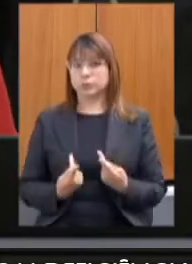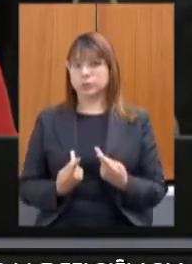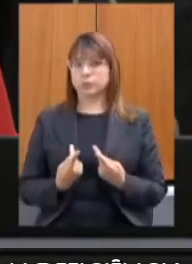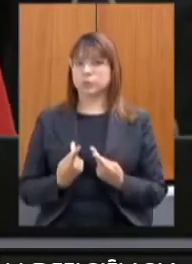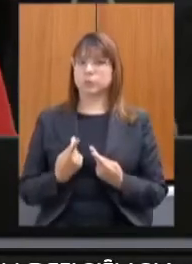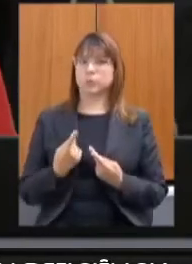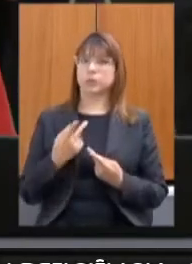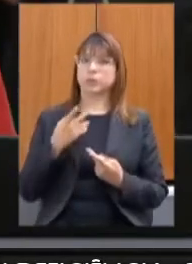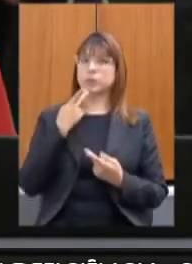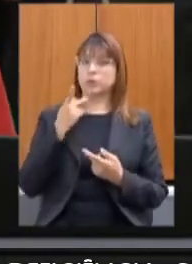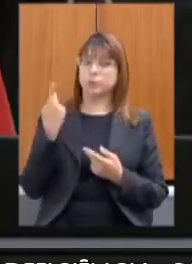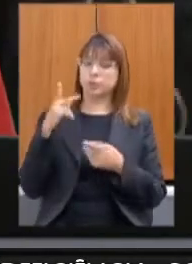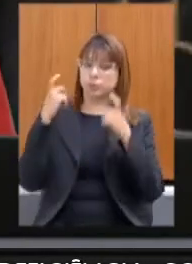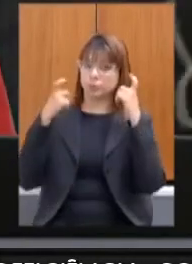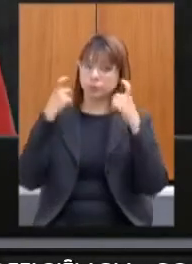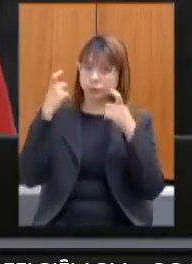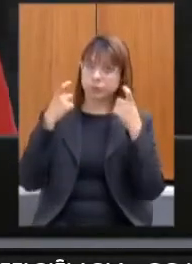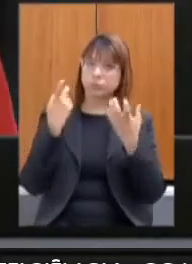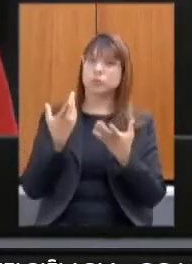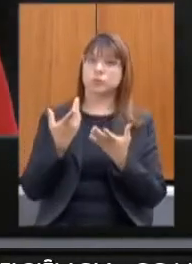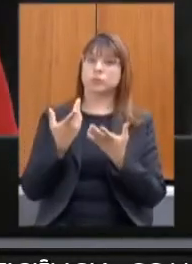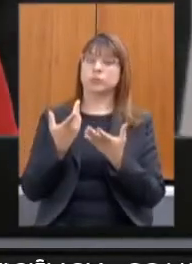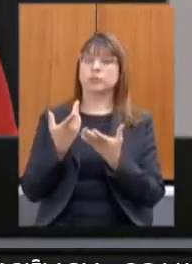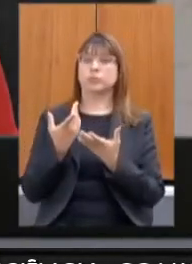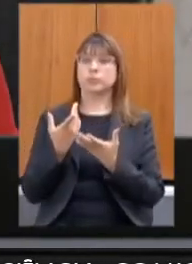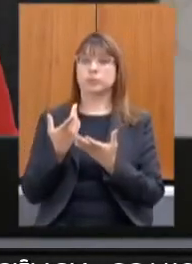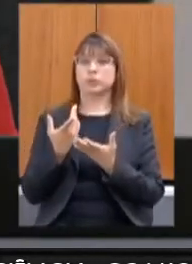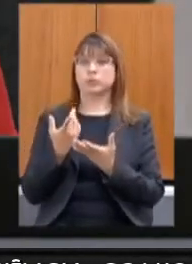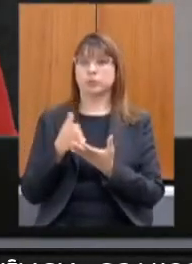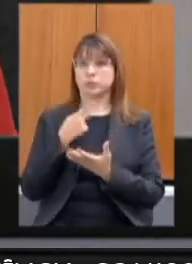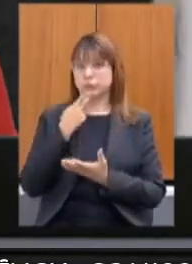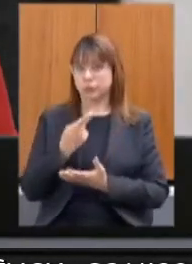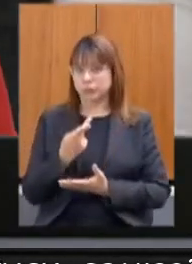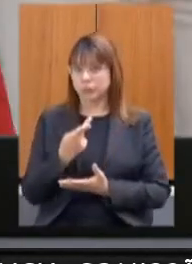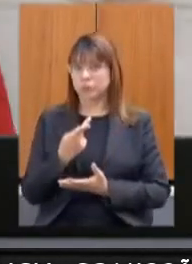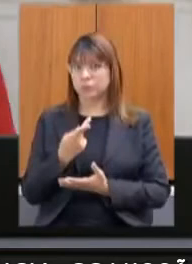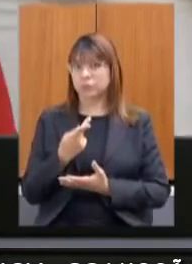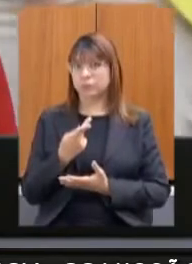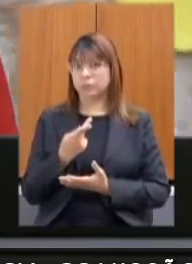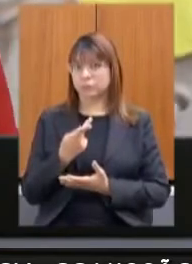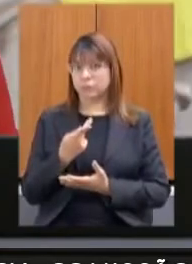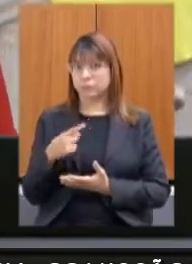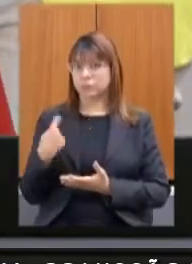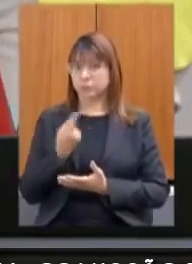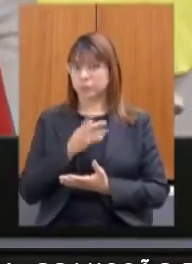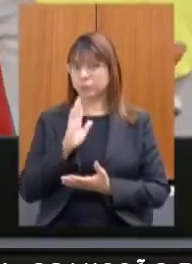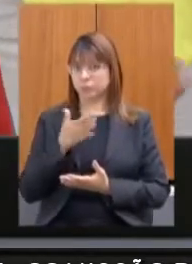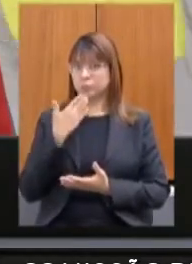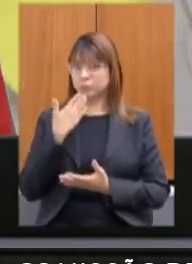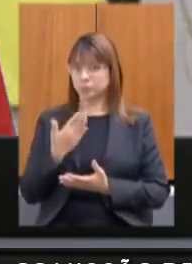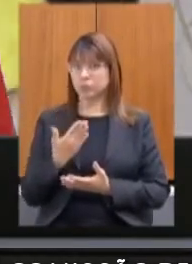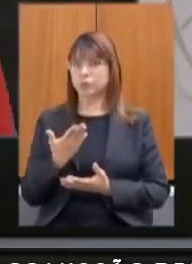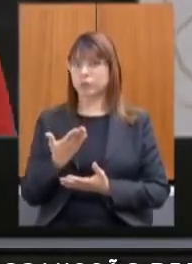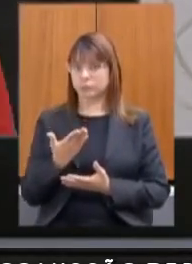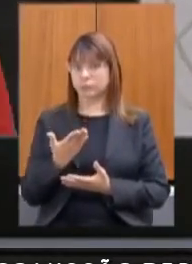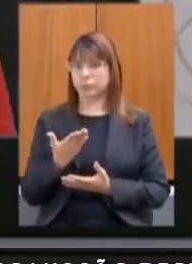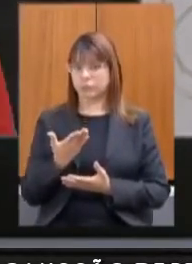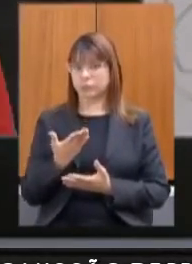pública realizada por você também eu só estou ressaltando que a gente também já está solicitando isso